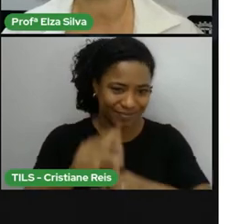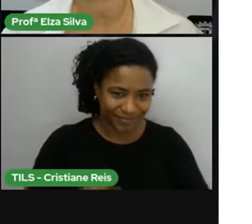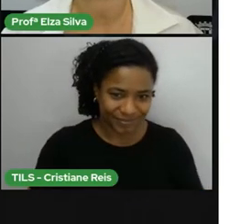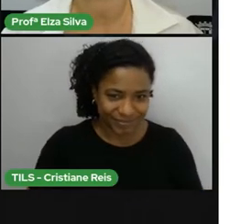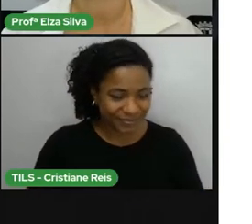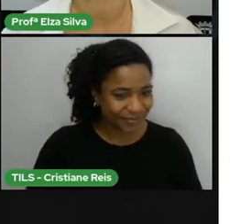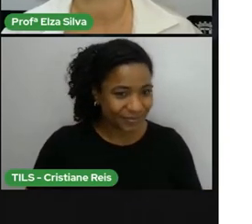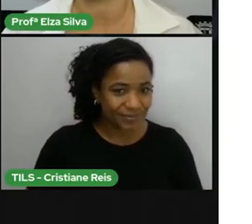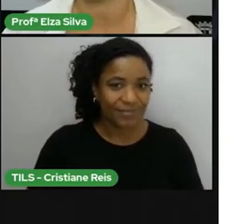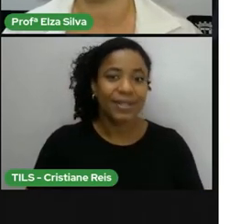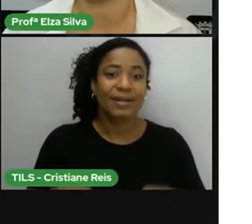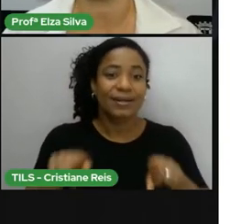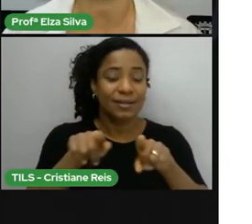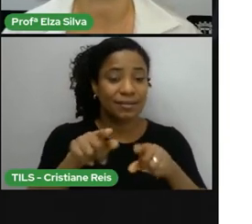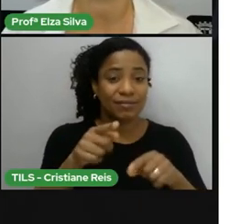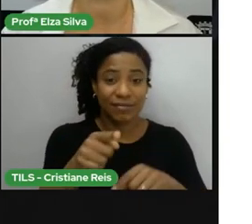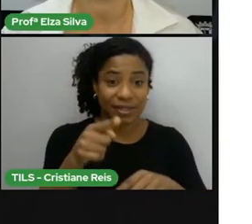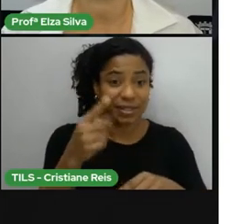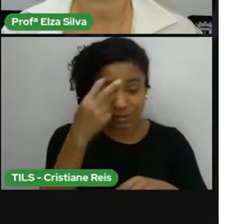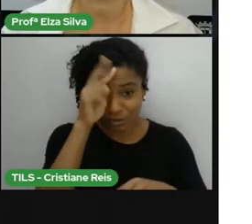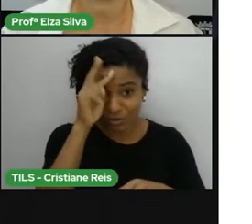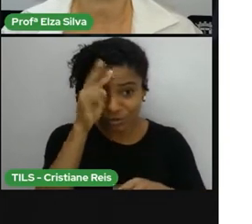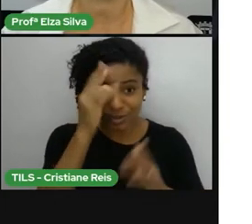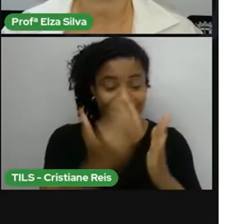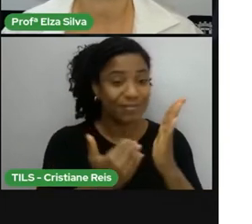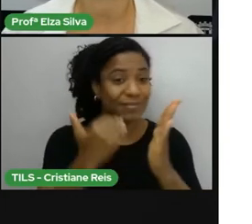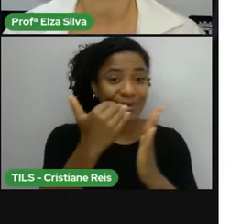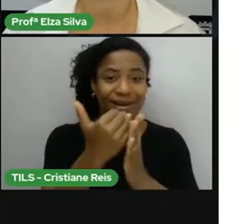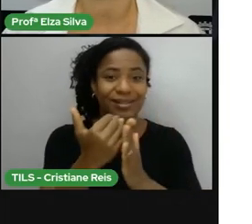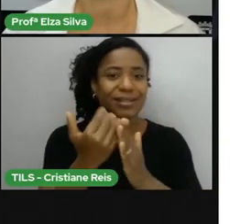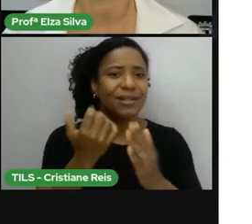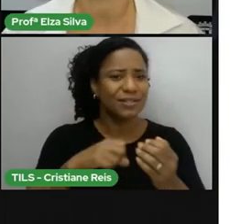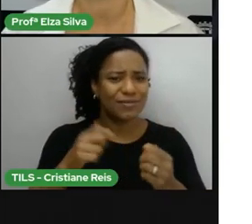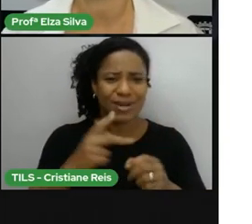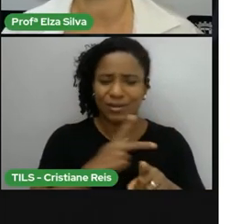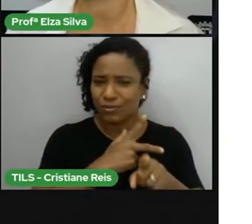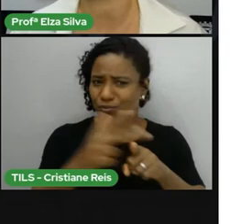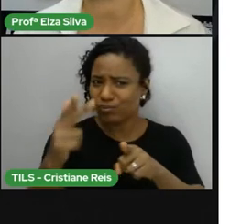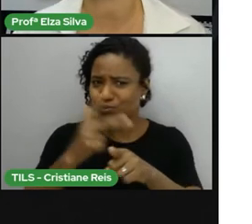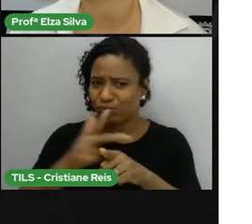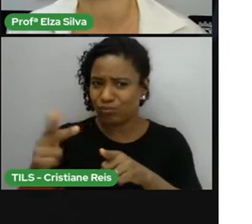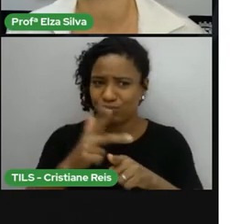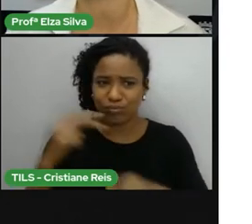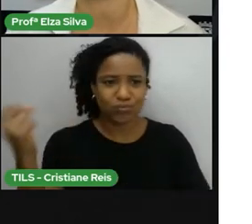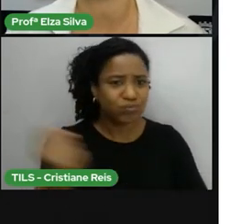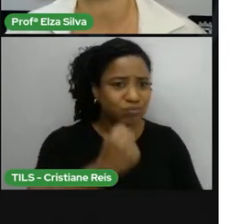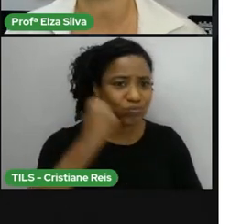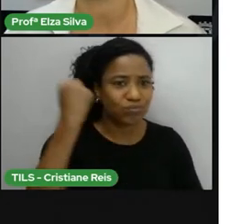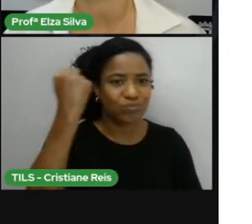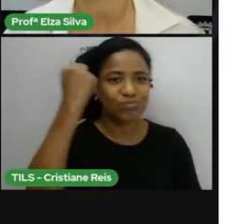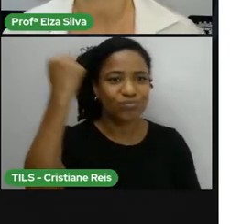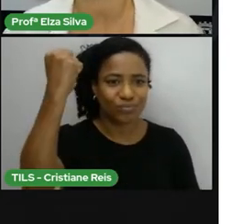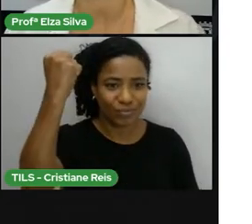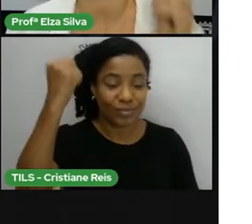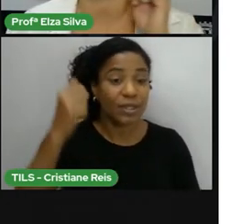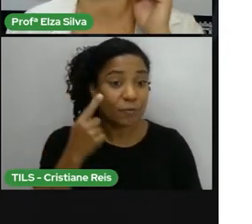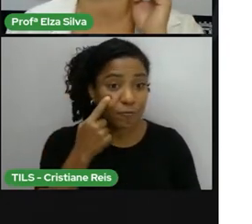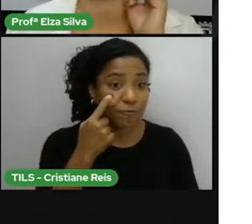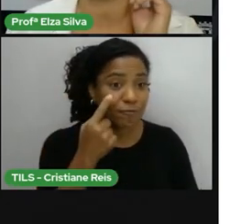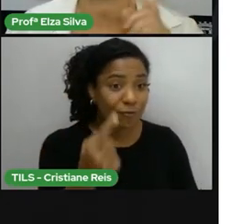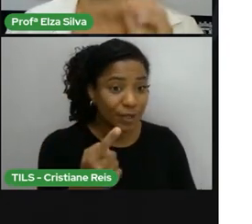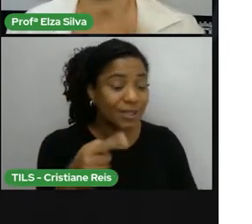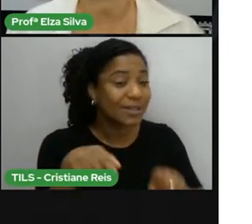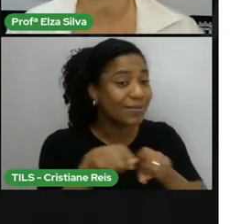mais Sobre os super-heróis E nesta oportunidade Listen to their stories Vocês podem